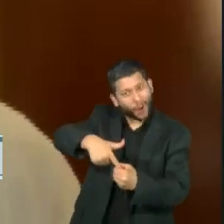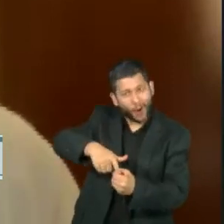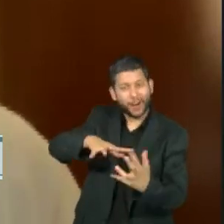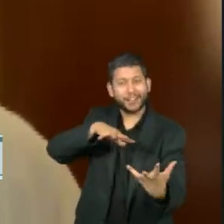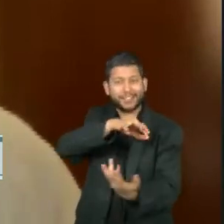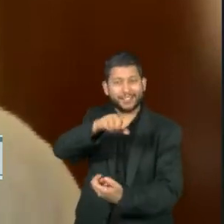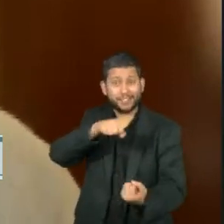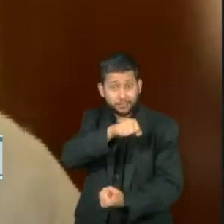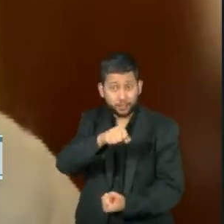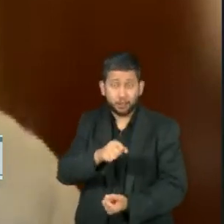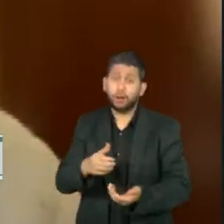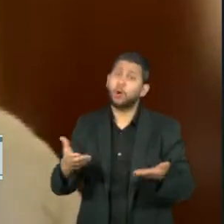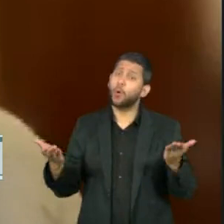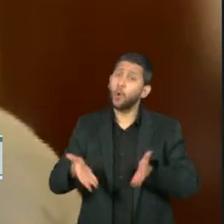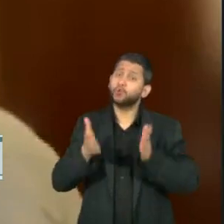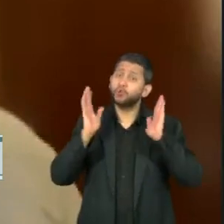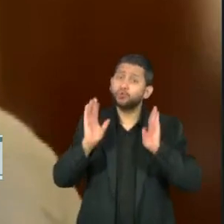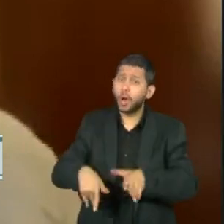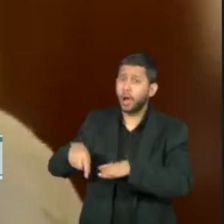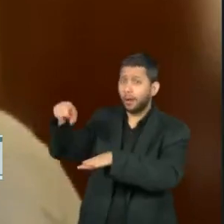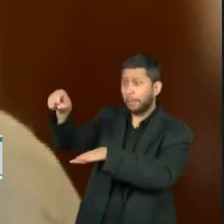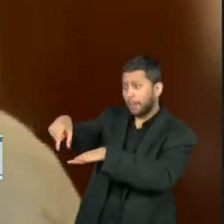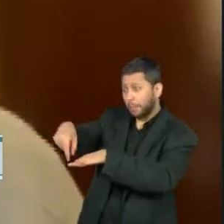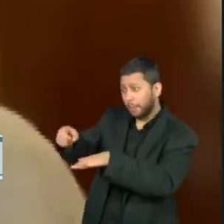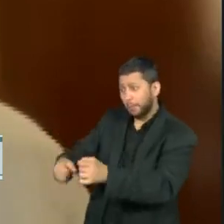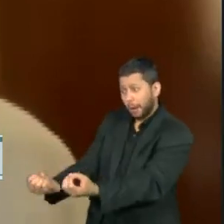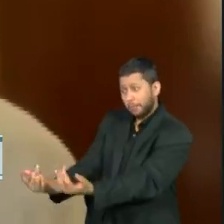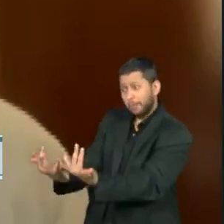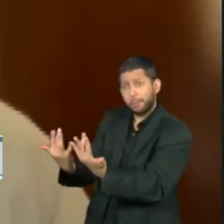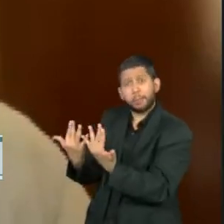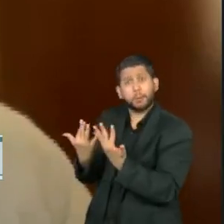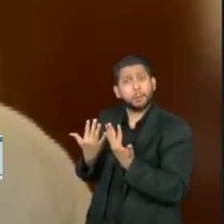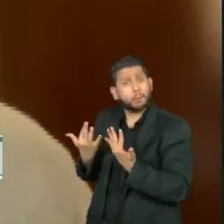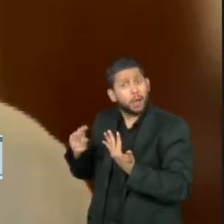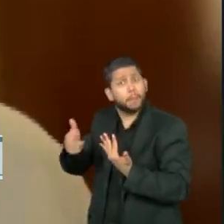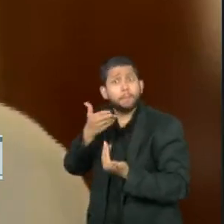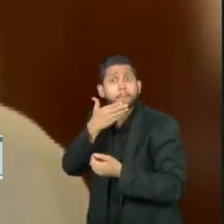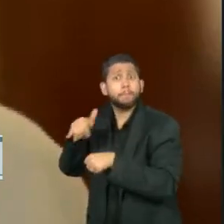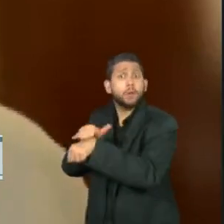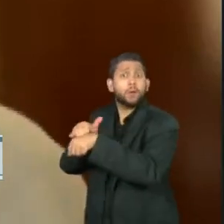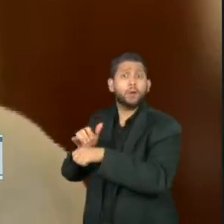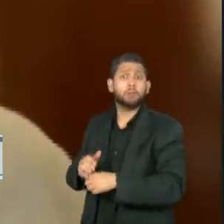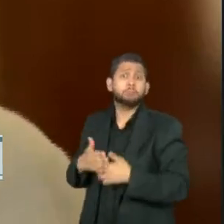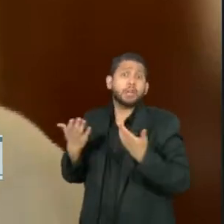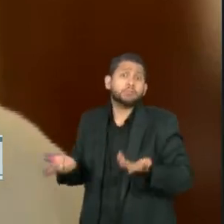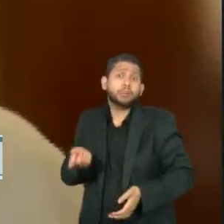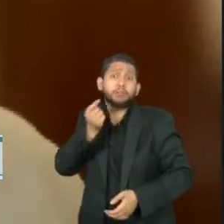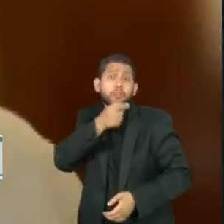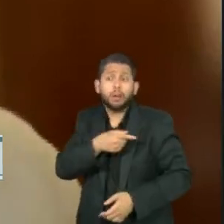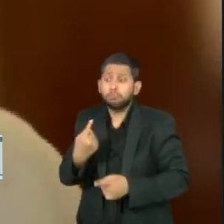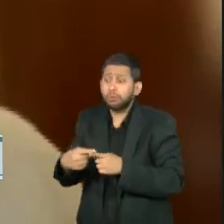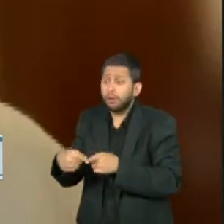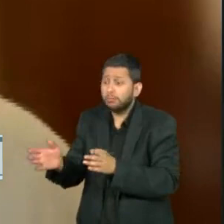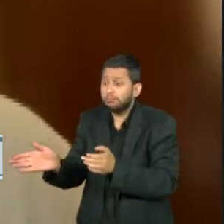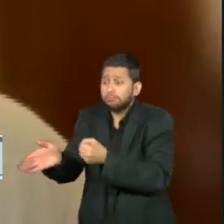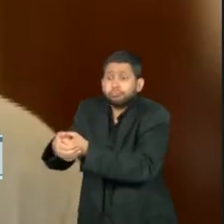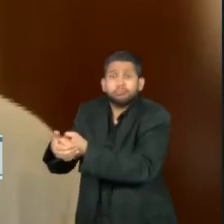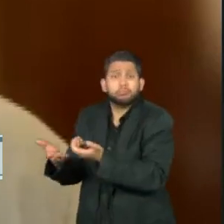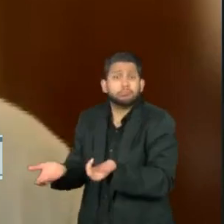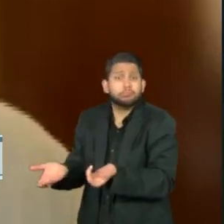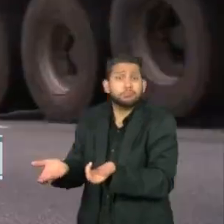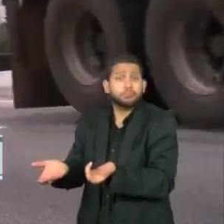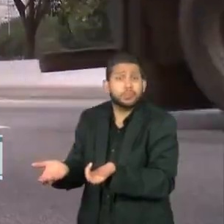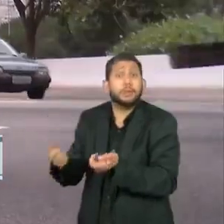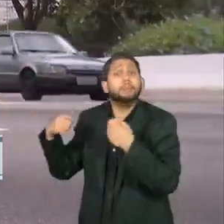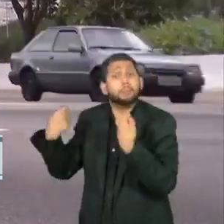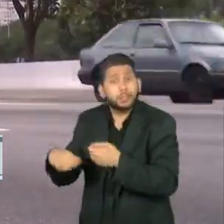safras muito melhores, sementes muito melhores, mas isso termina ali na propriedade. Isso precisa estar naquilo